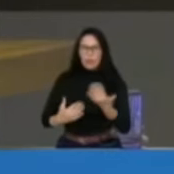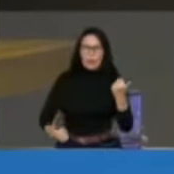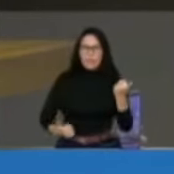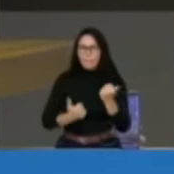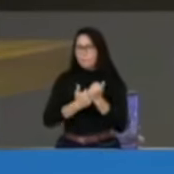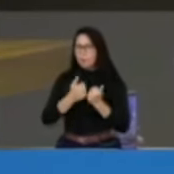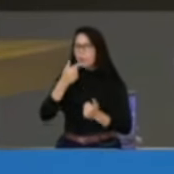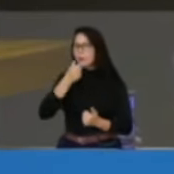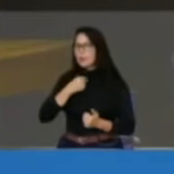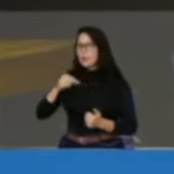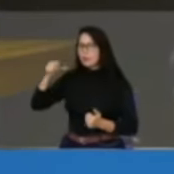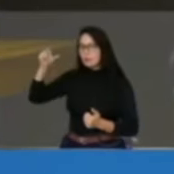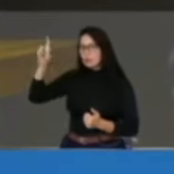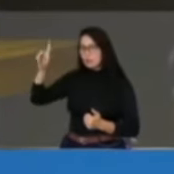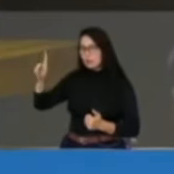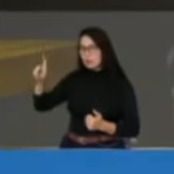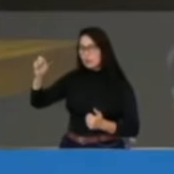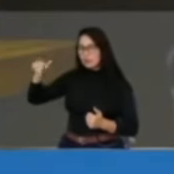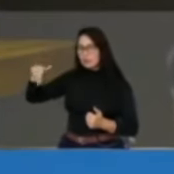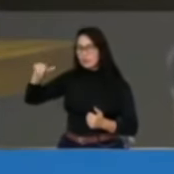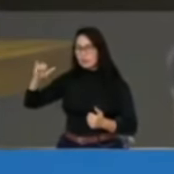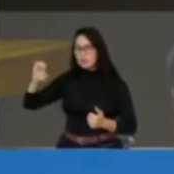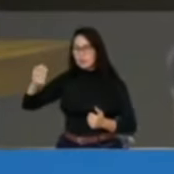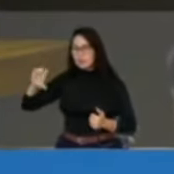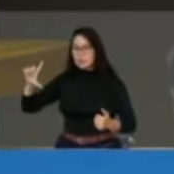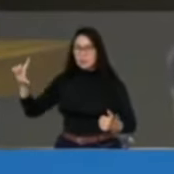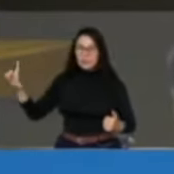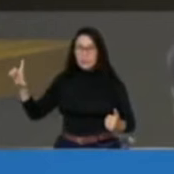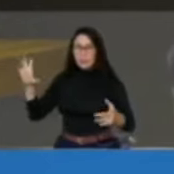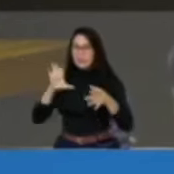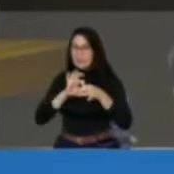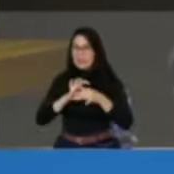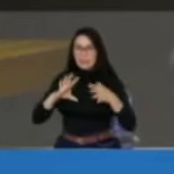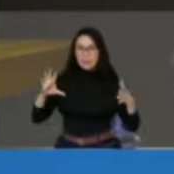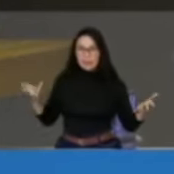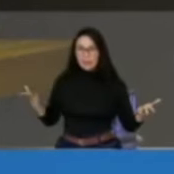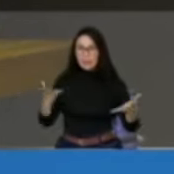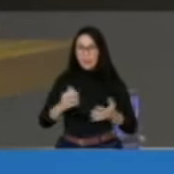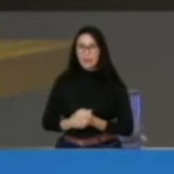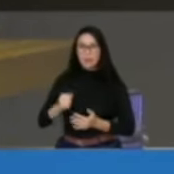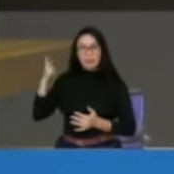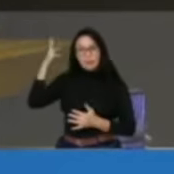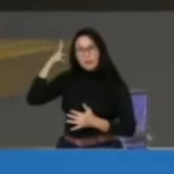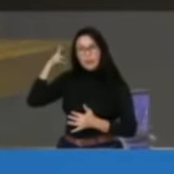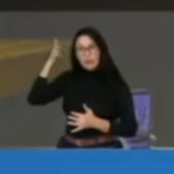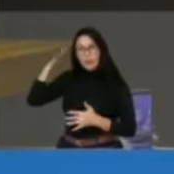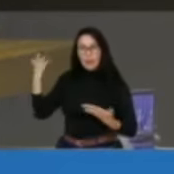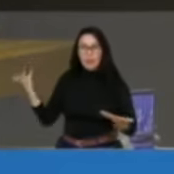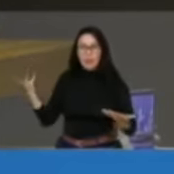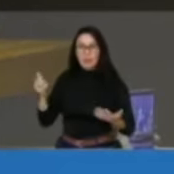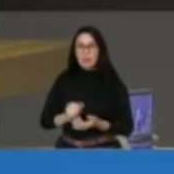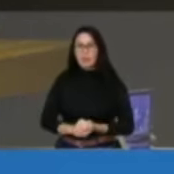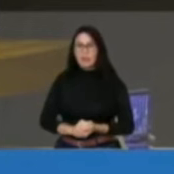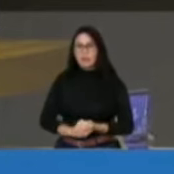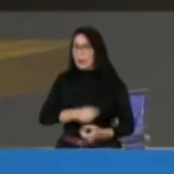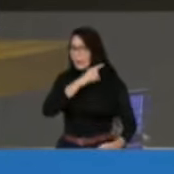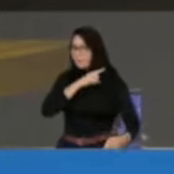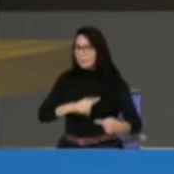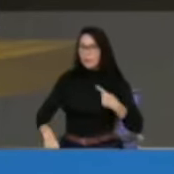pelo que falou, mas pelo fato dele ter imunidade parlamentar que ele jamais poderia ser sido preso e votar em conta da sua prisão.